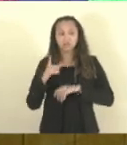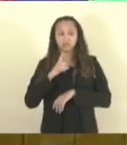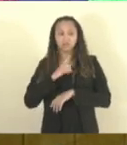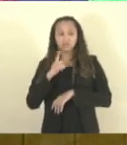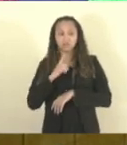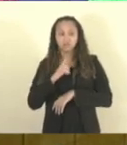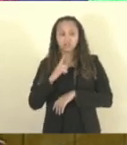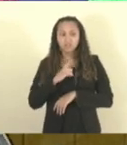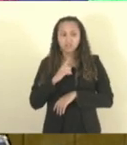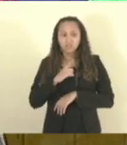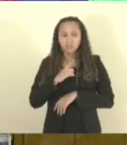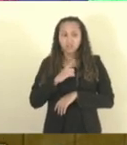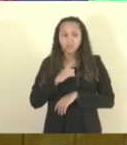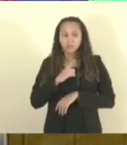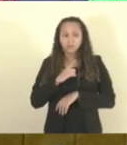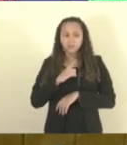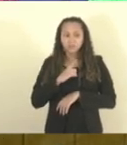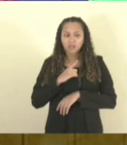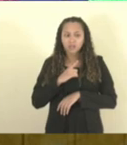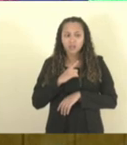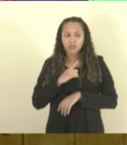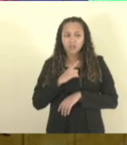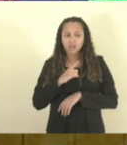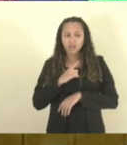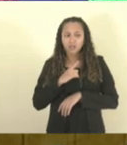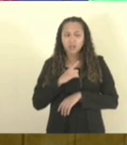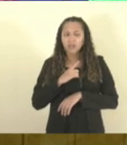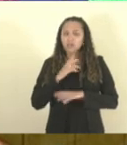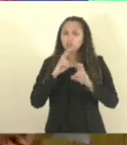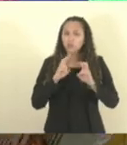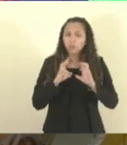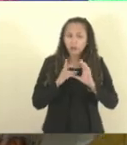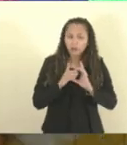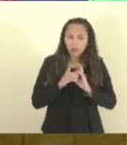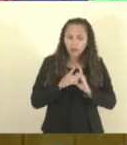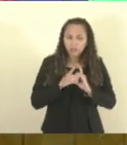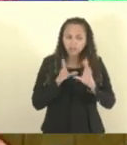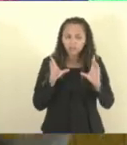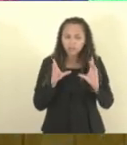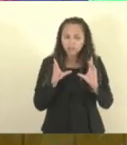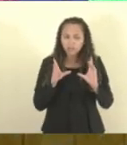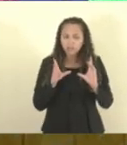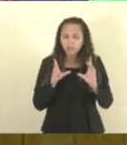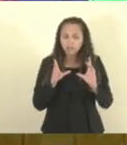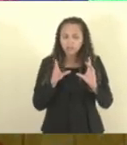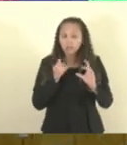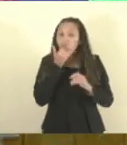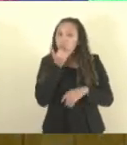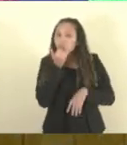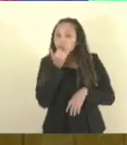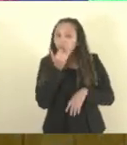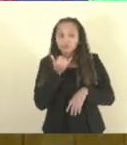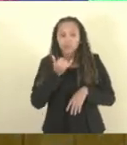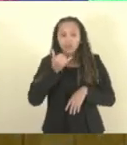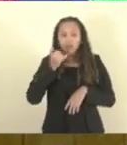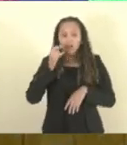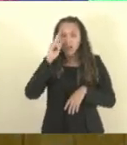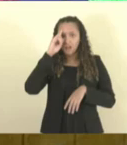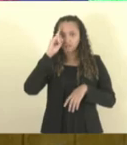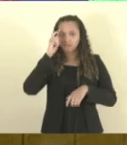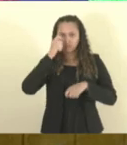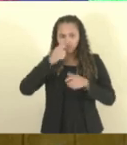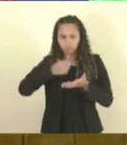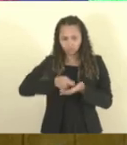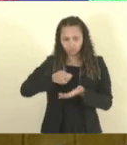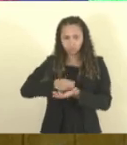e explicitar os crimes e impactos da ditadura militar como forma de proteger e fortalecer a democracia.